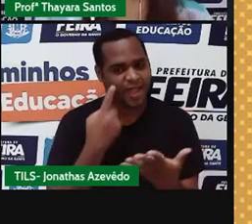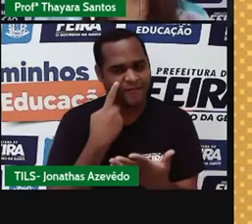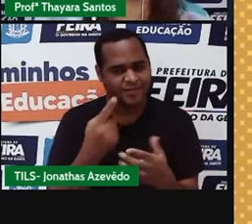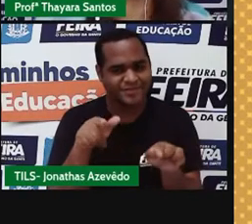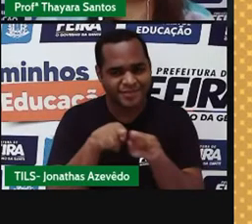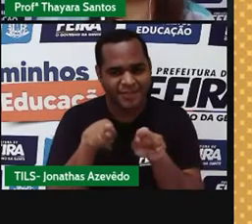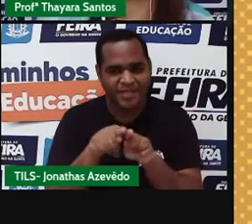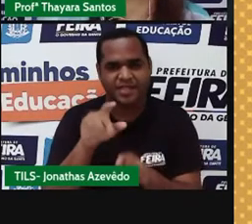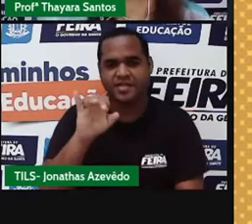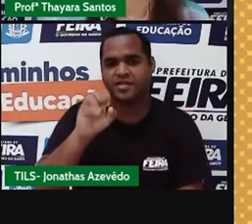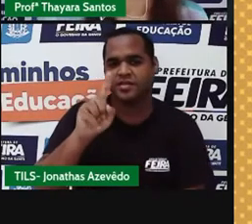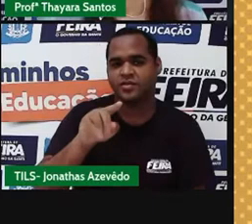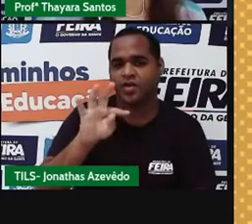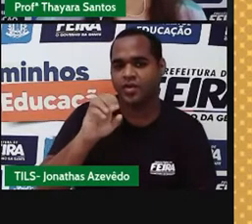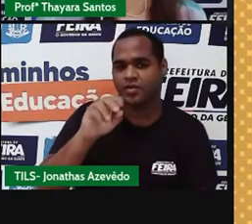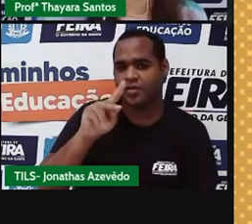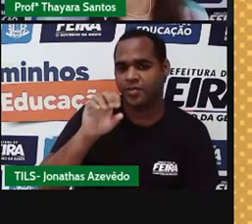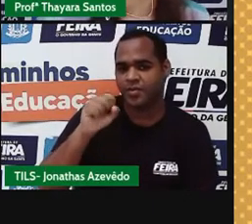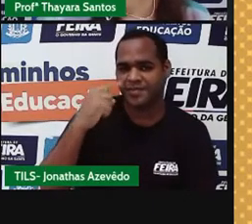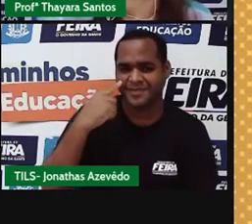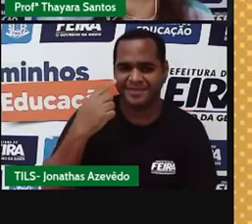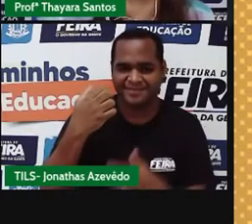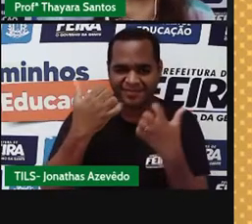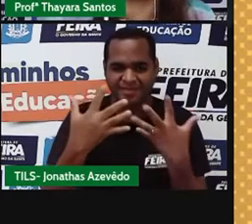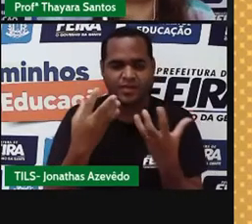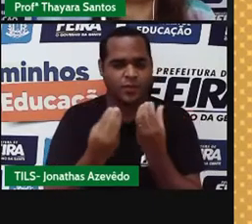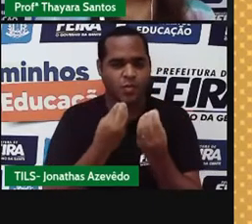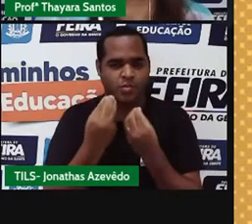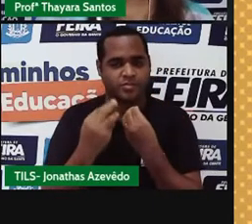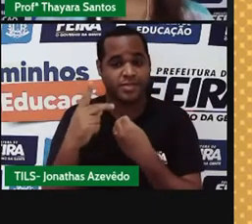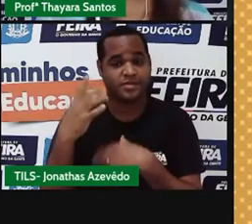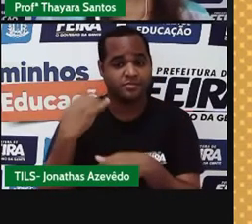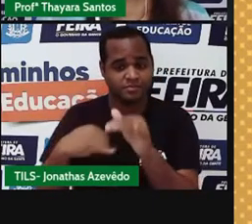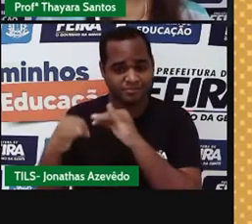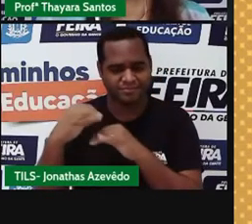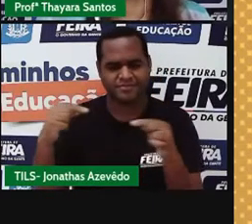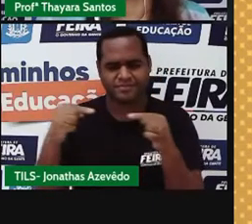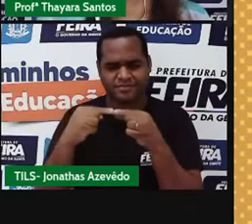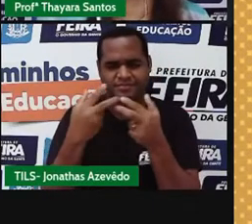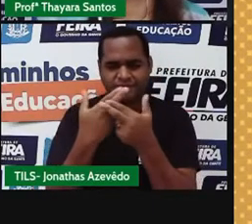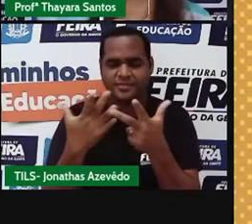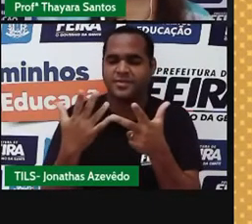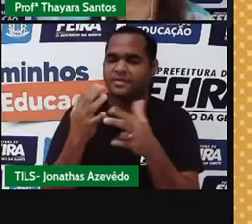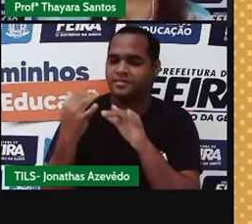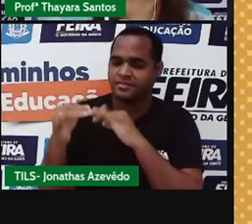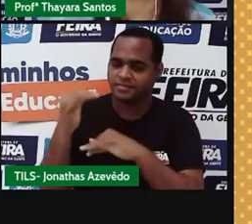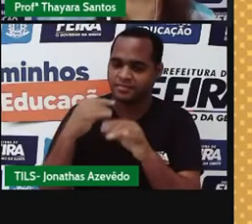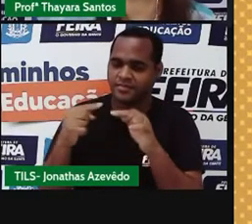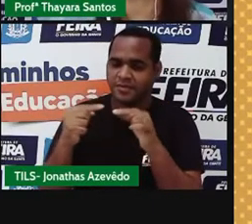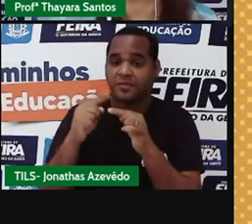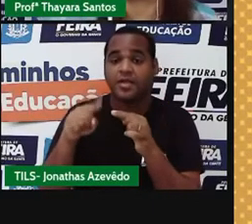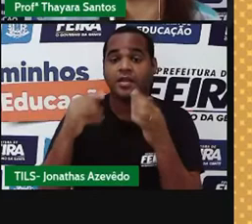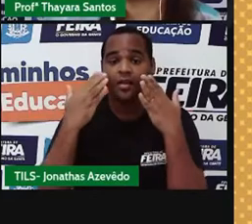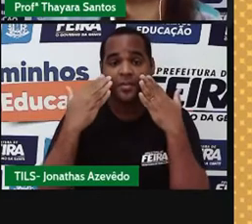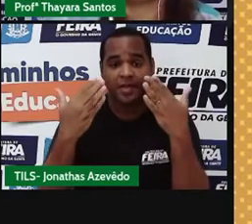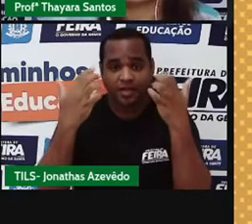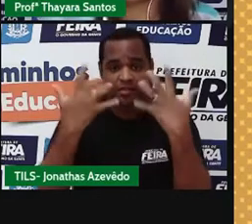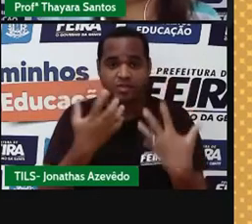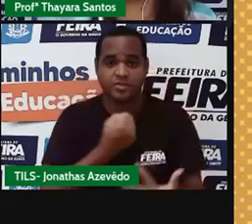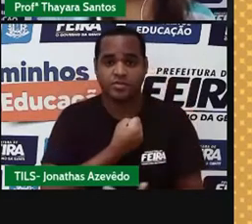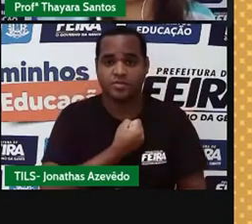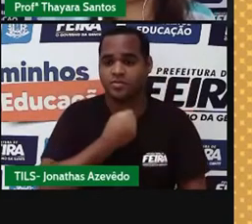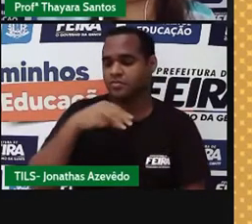viu que tem os isótopos, que são átomos de um mesmo elemento químico, só que eles apresentam número de massa